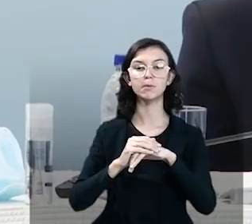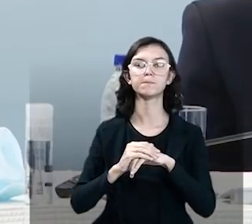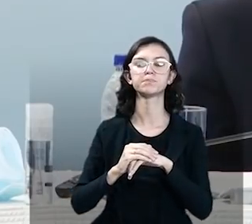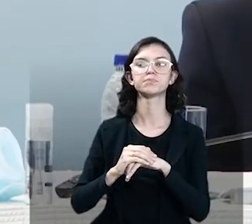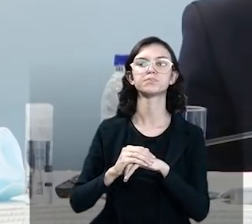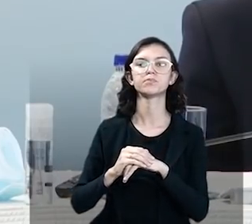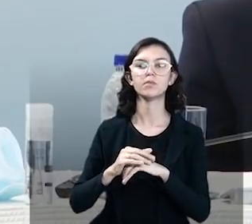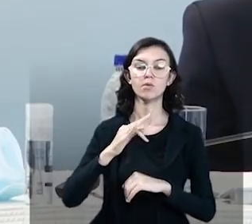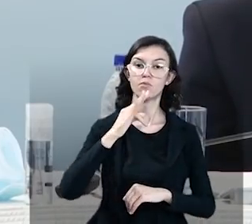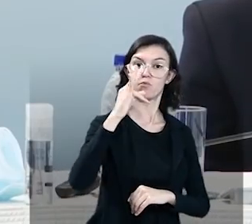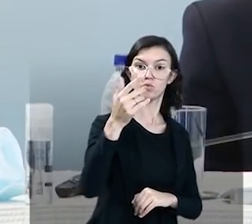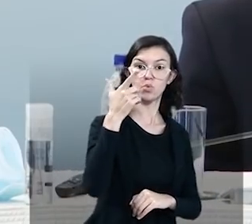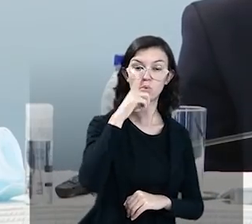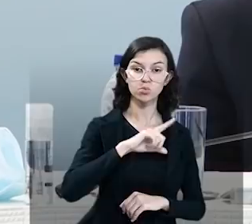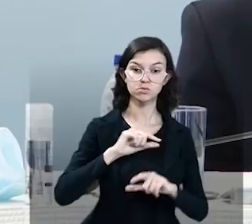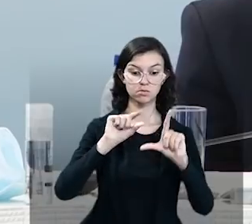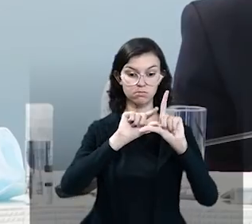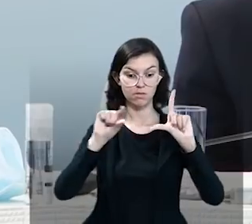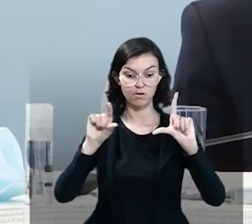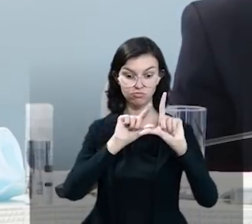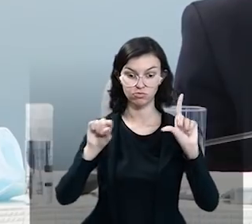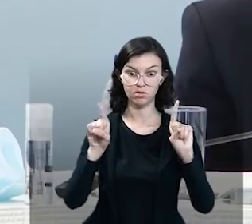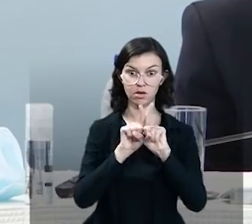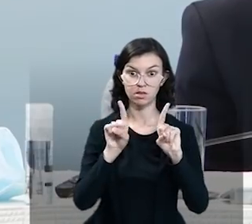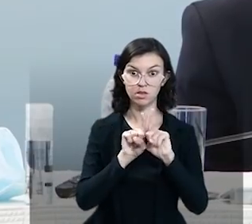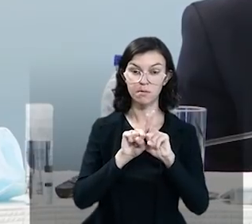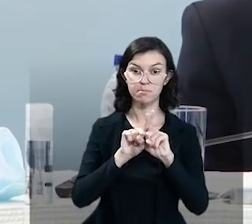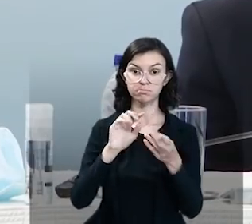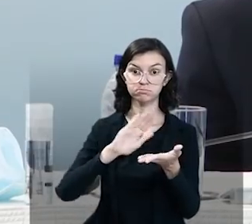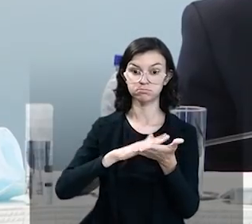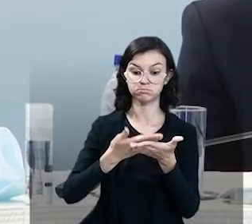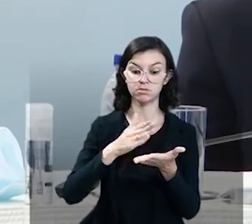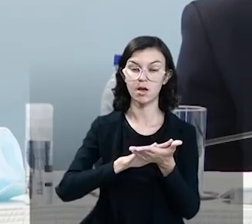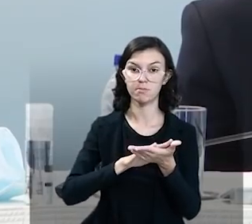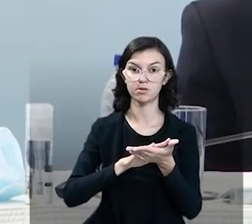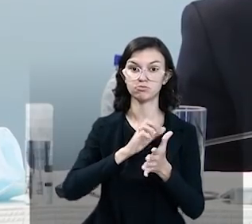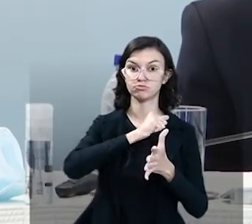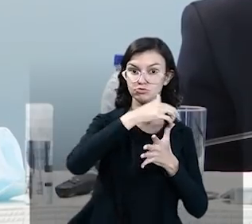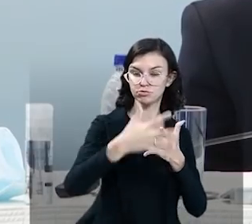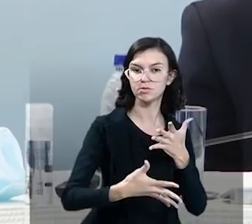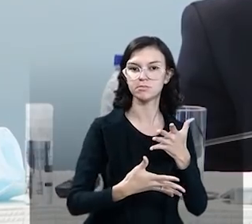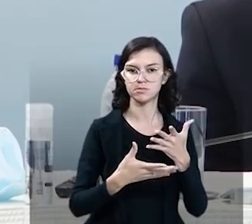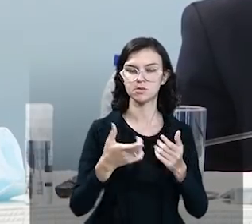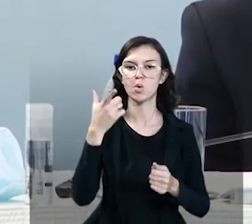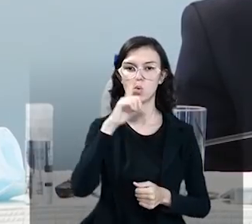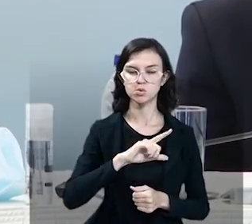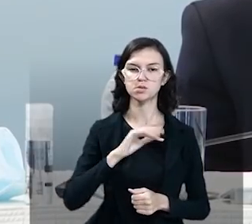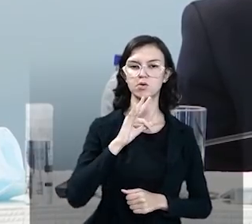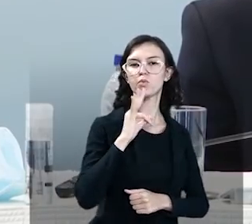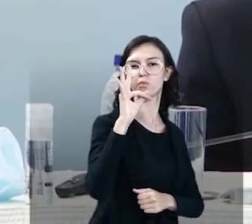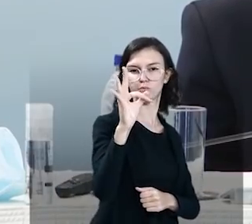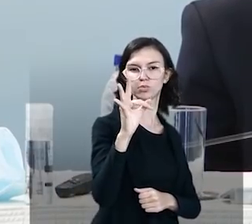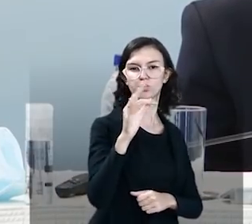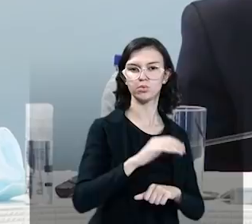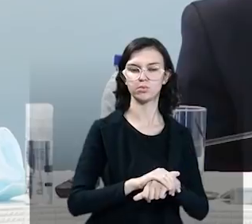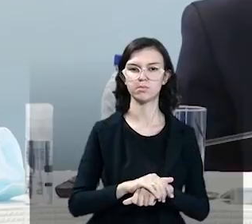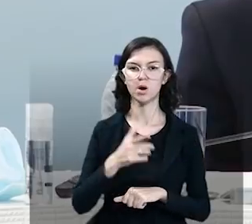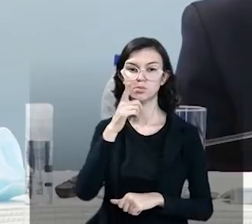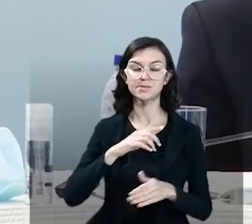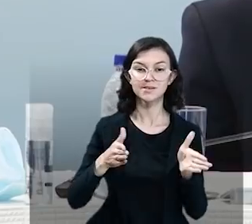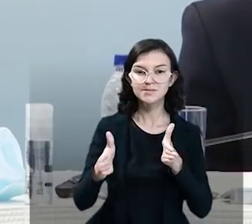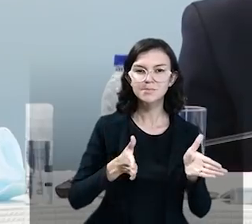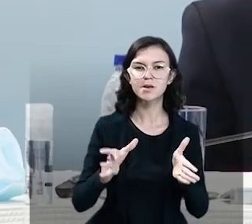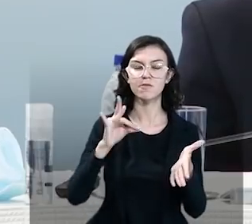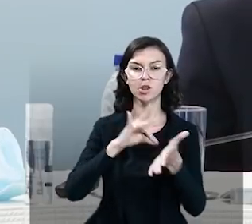geração de legendas, como também para a geração automática da interpretação em libras, gerando mais acessibilidade também